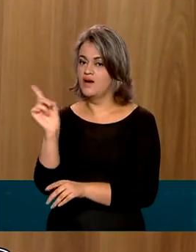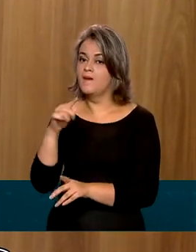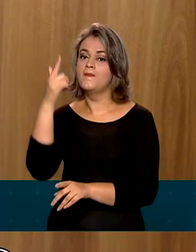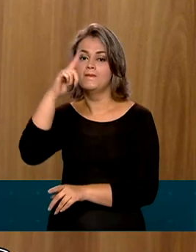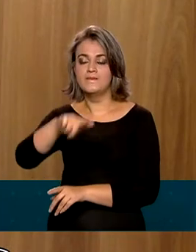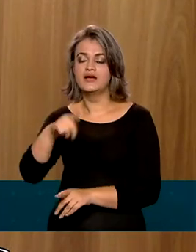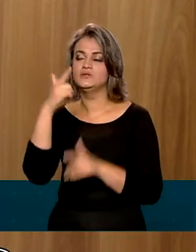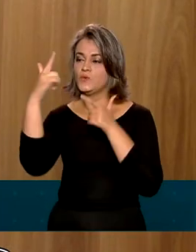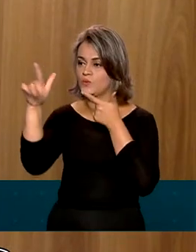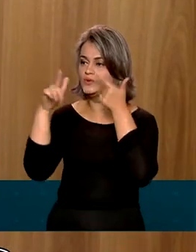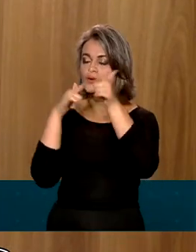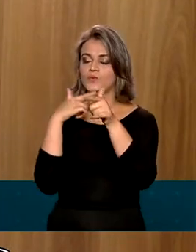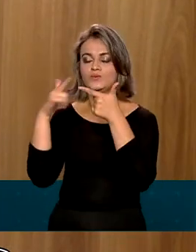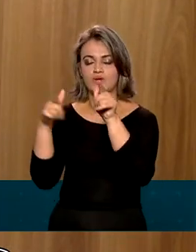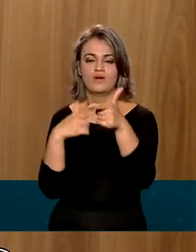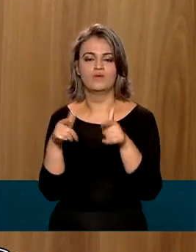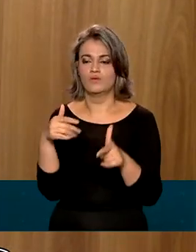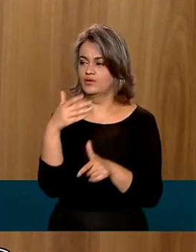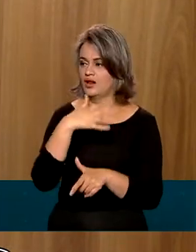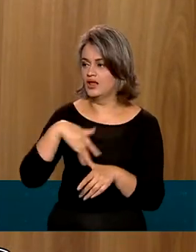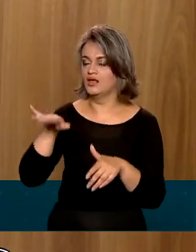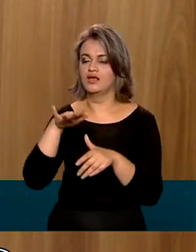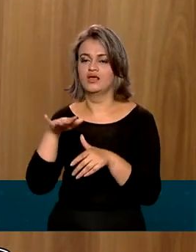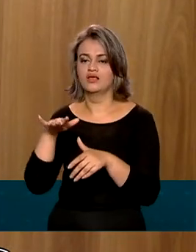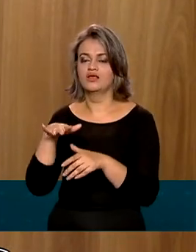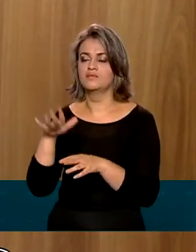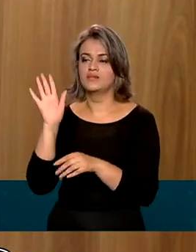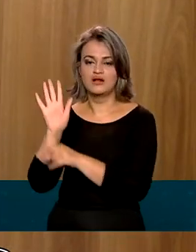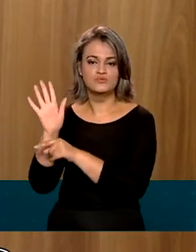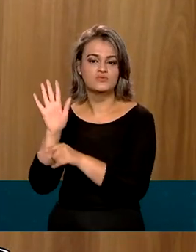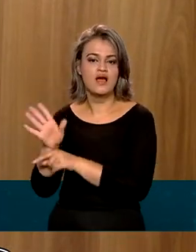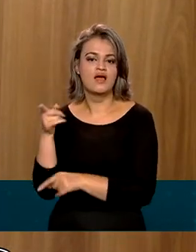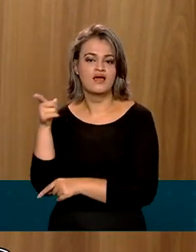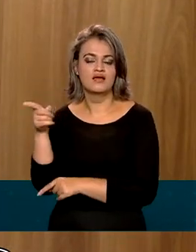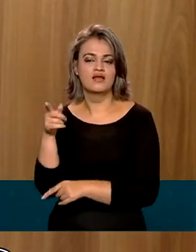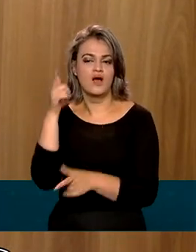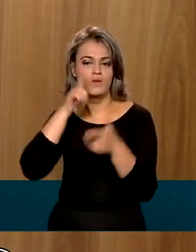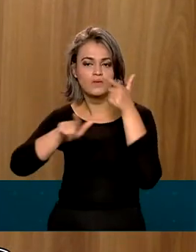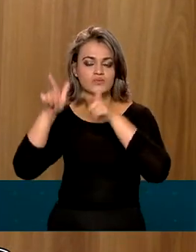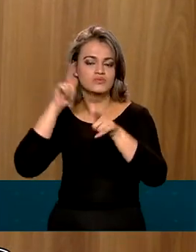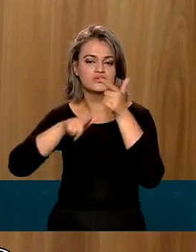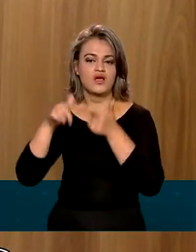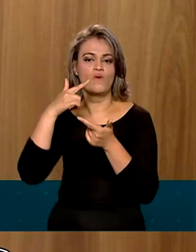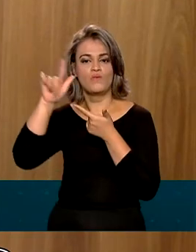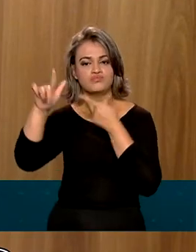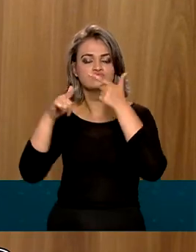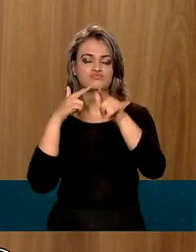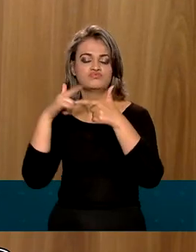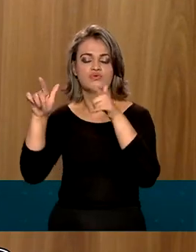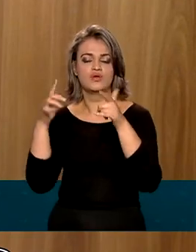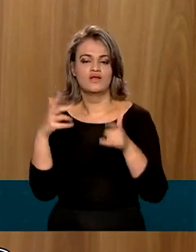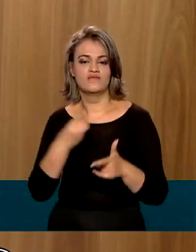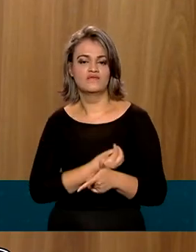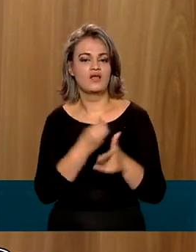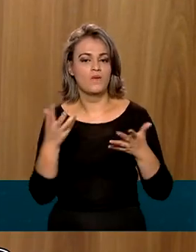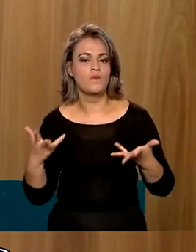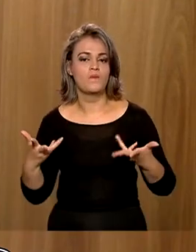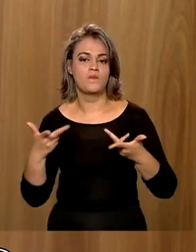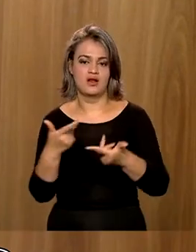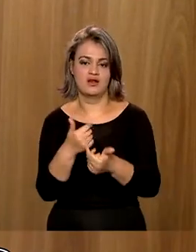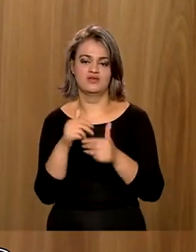oferecer todas as ferramentas do Estado brasileiro para que ele possa alcançar, sim, maior condição e uma melhor qualidade de vida para si e para